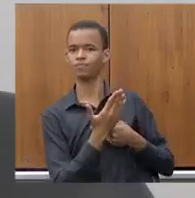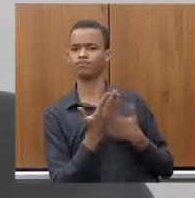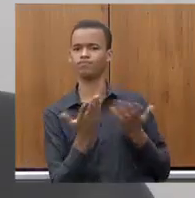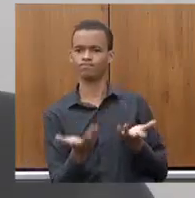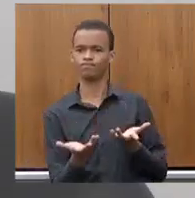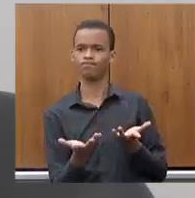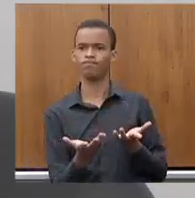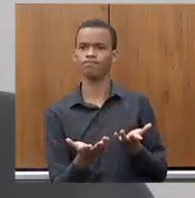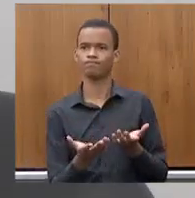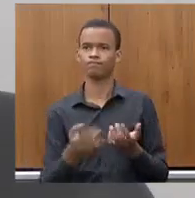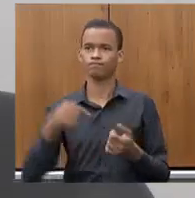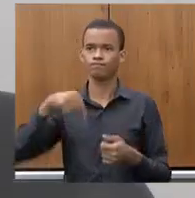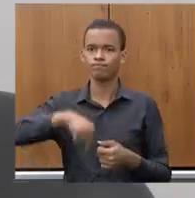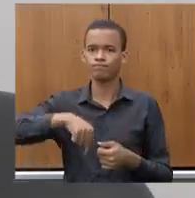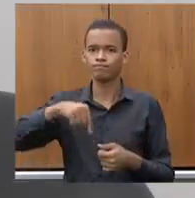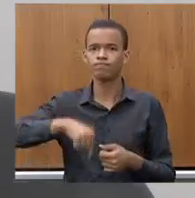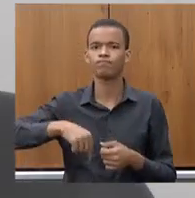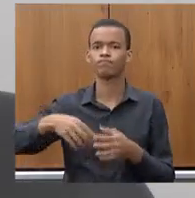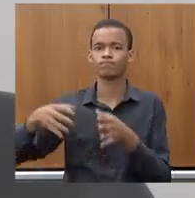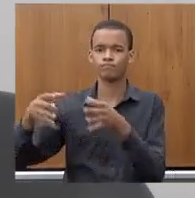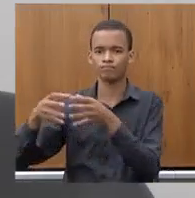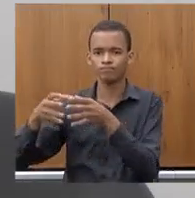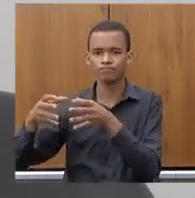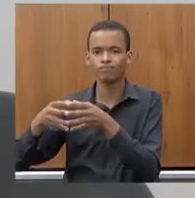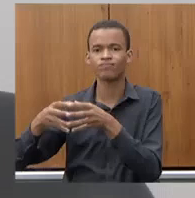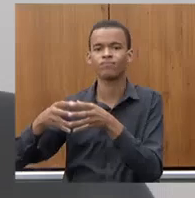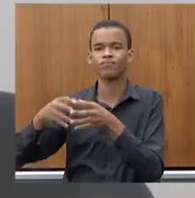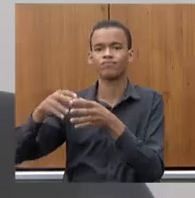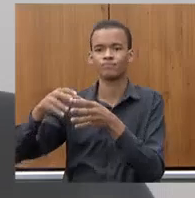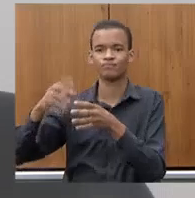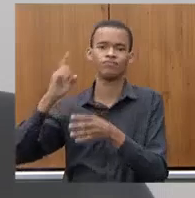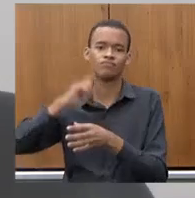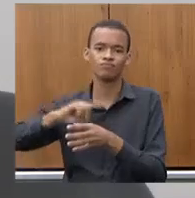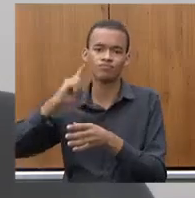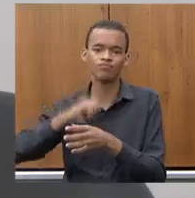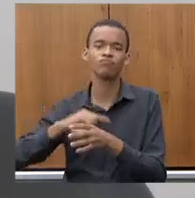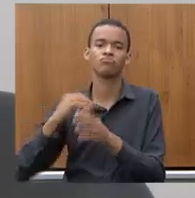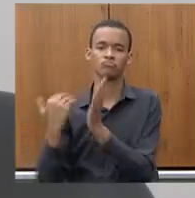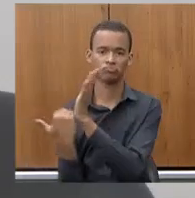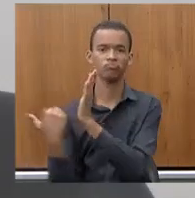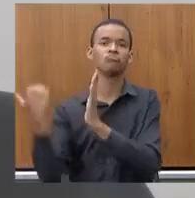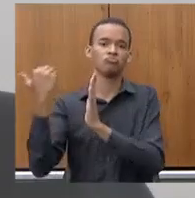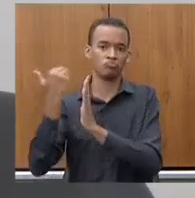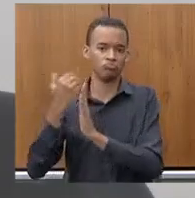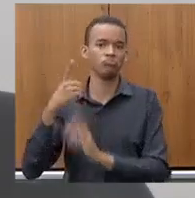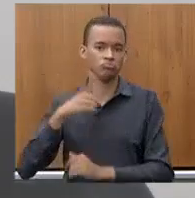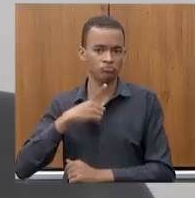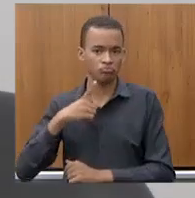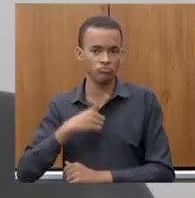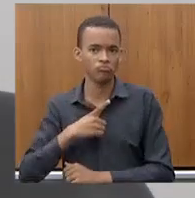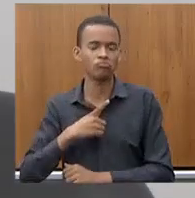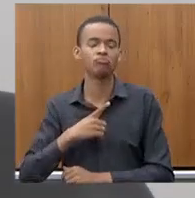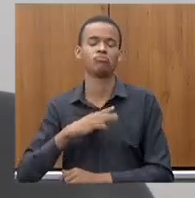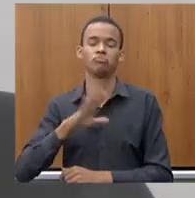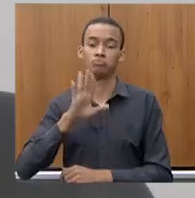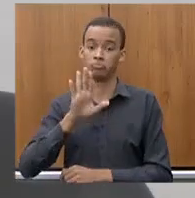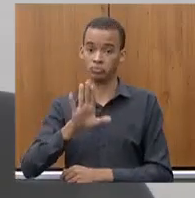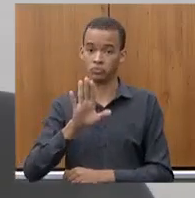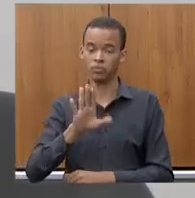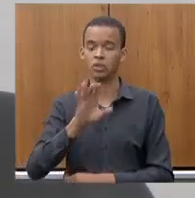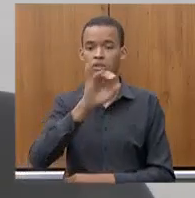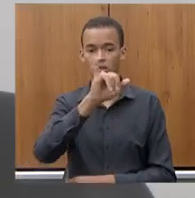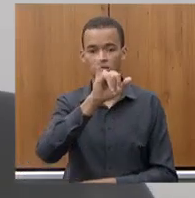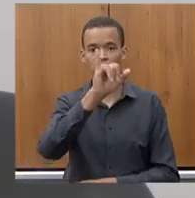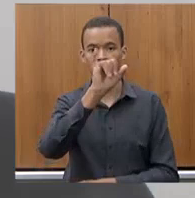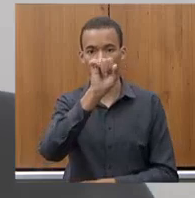cresceu acima da inflação e da variação do PIB mineiro, aqui de 2018 a 2019. Só o ICMS, que é a